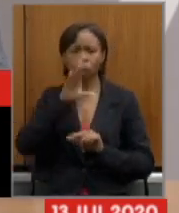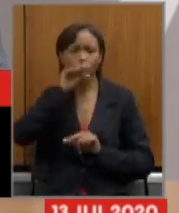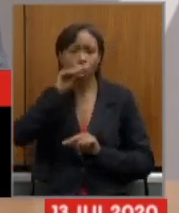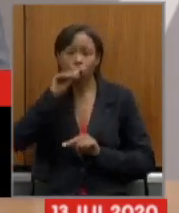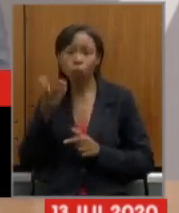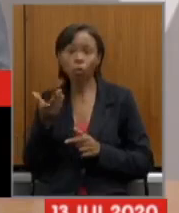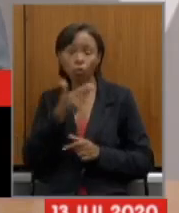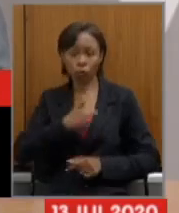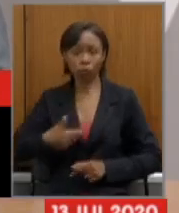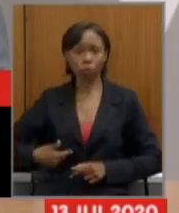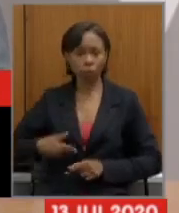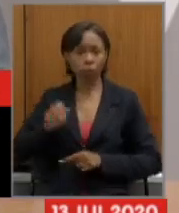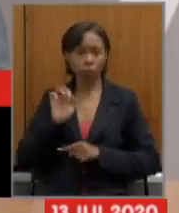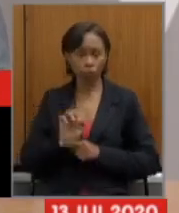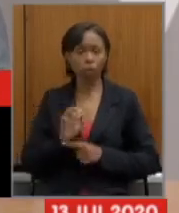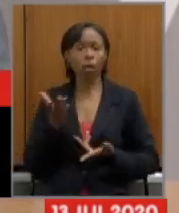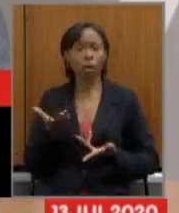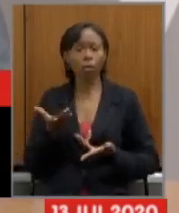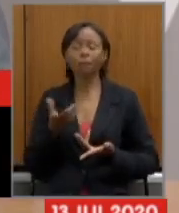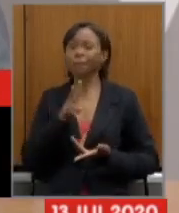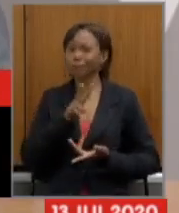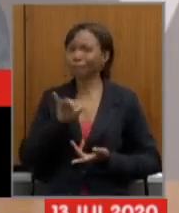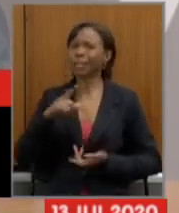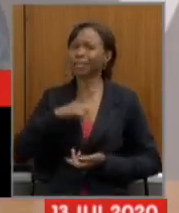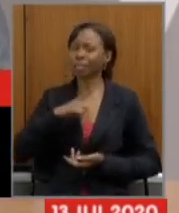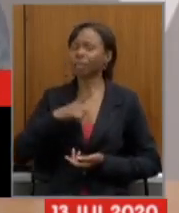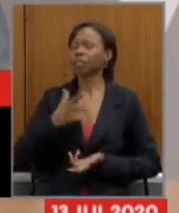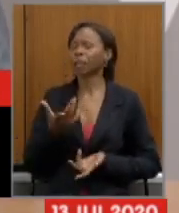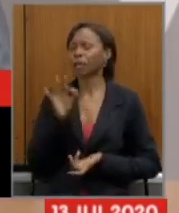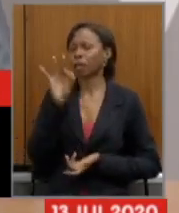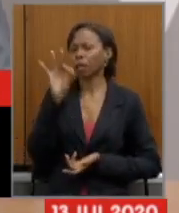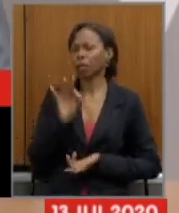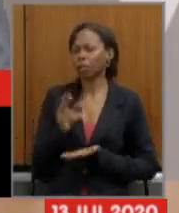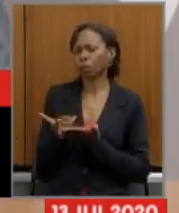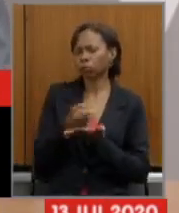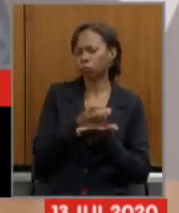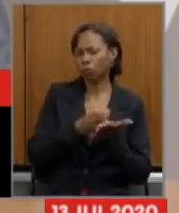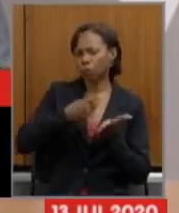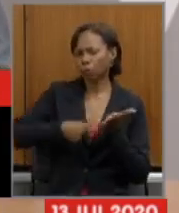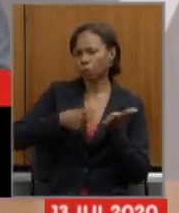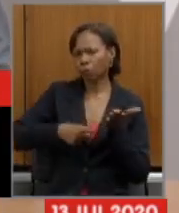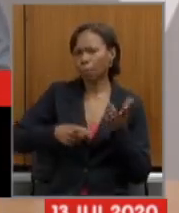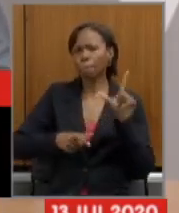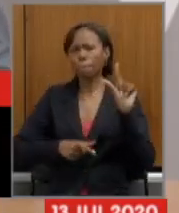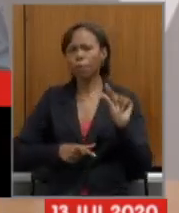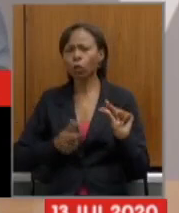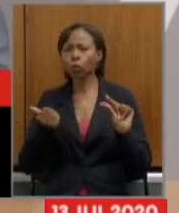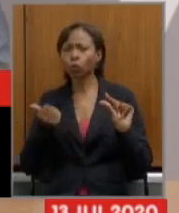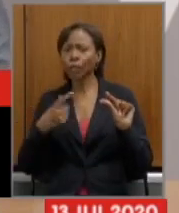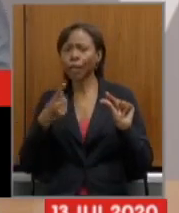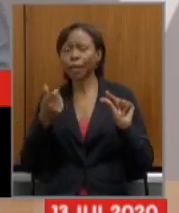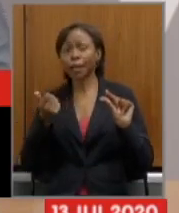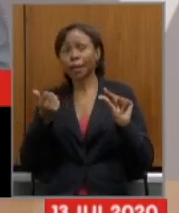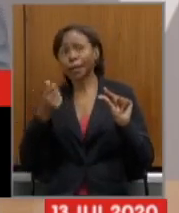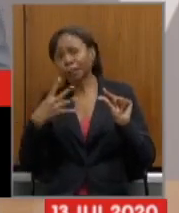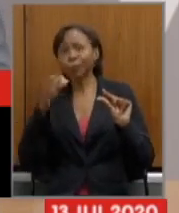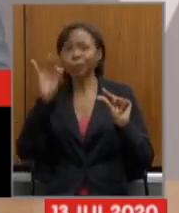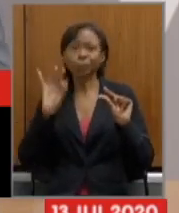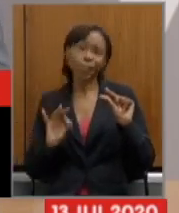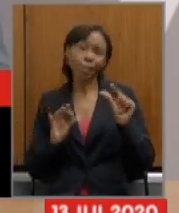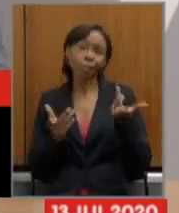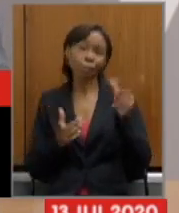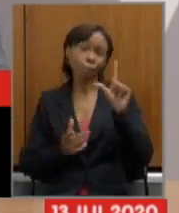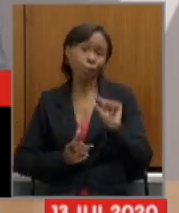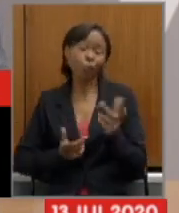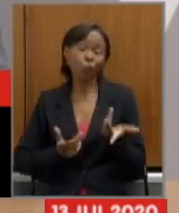estaduais vão incorrer em alíquotas de contribuição previdenciária menores do que aqueles 14% ou seja em termos